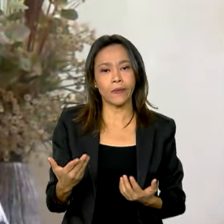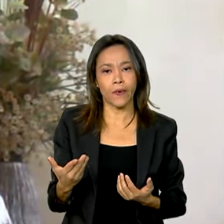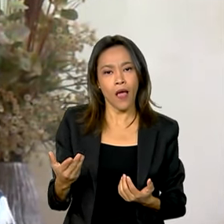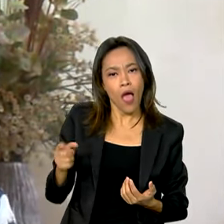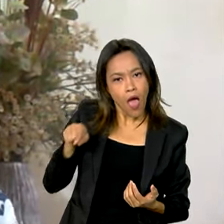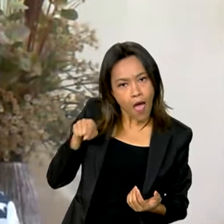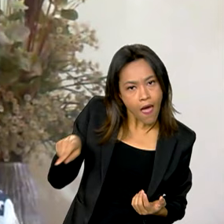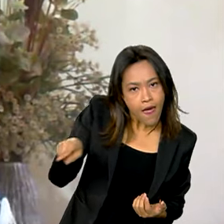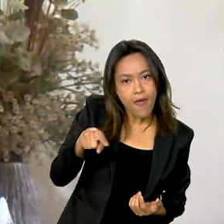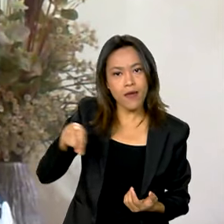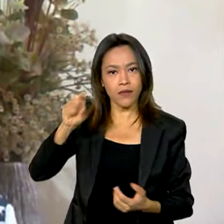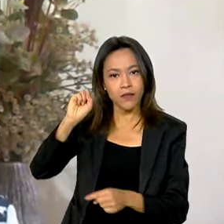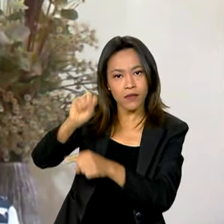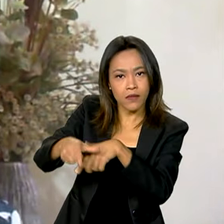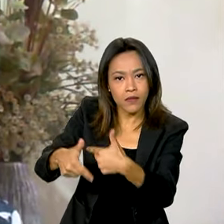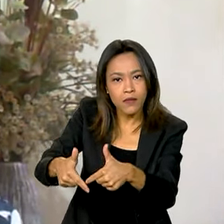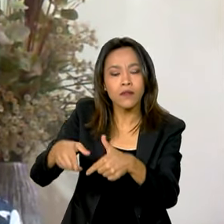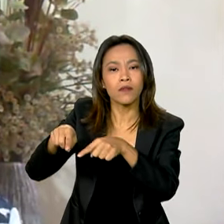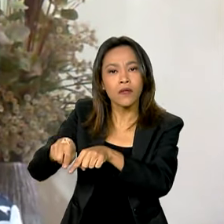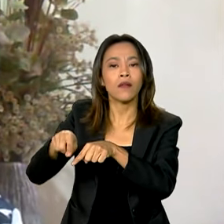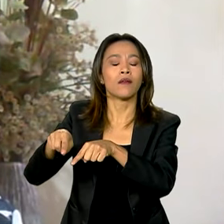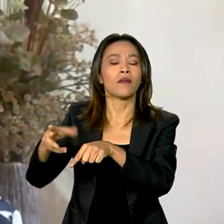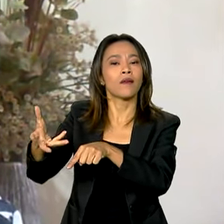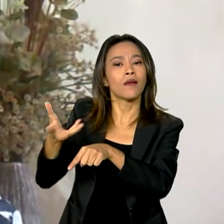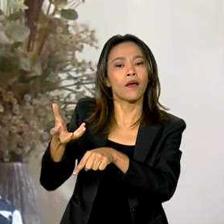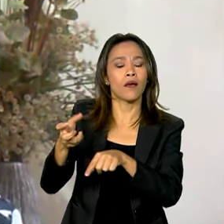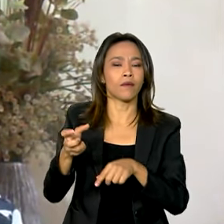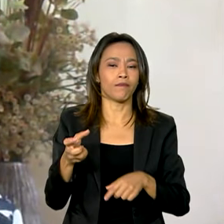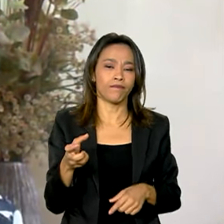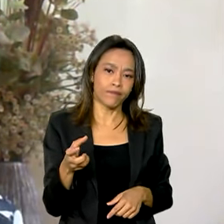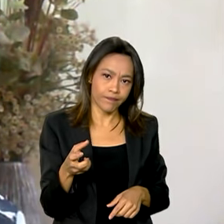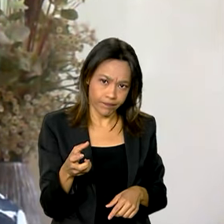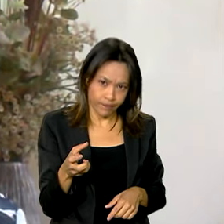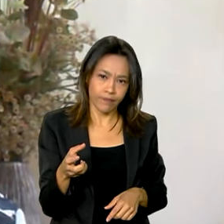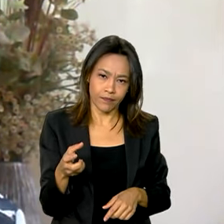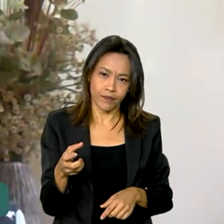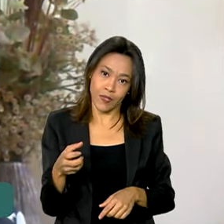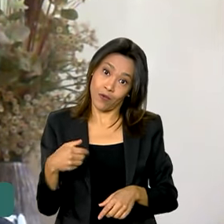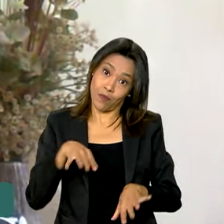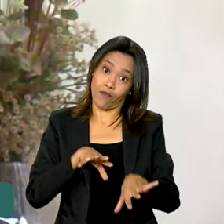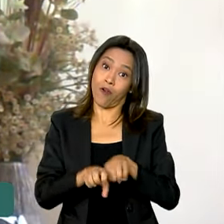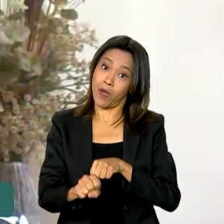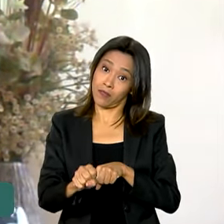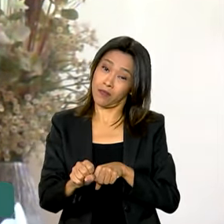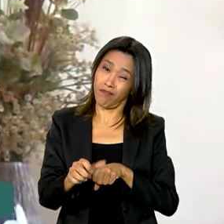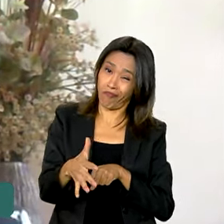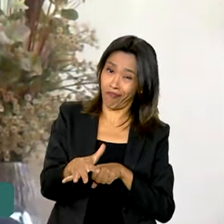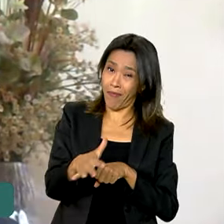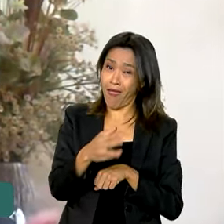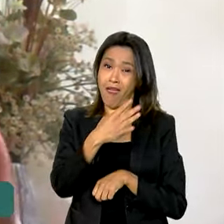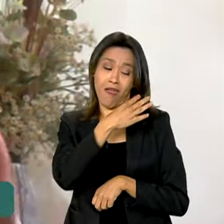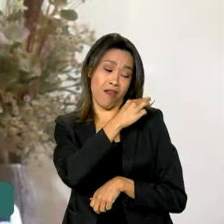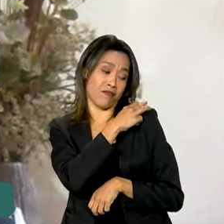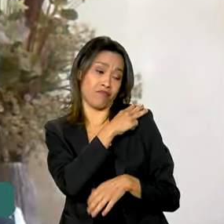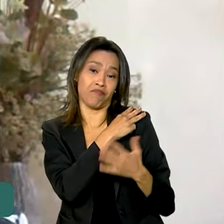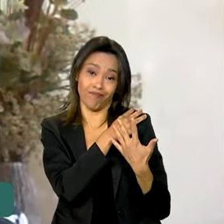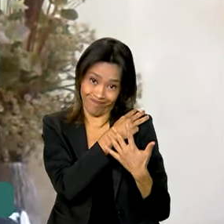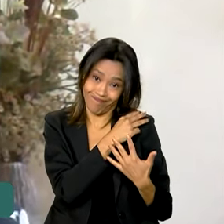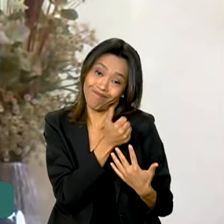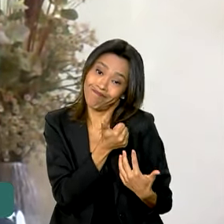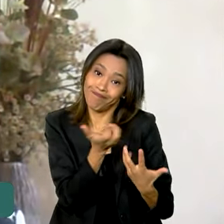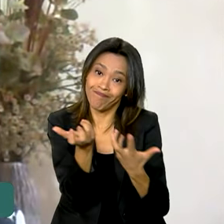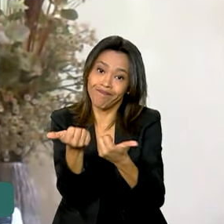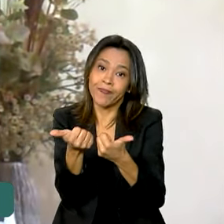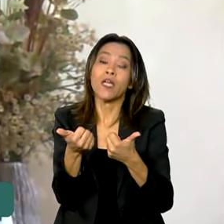empregos que requer realmente uma escolaridade mediana a gente também está